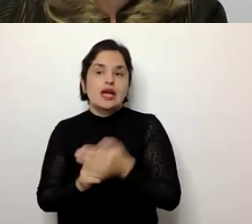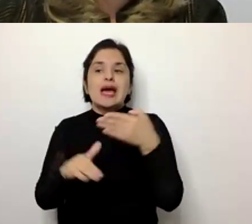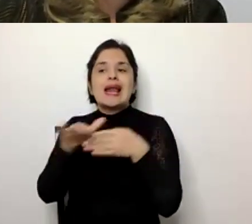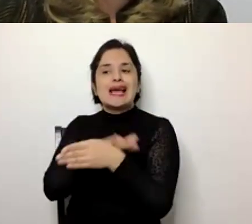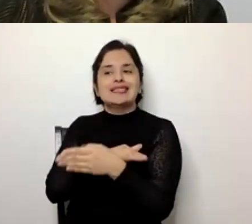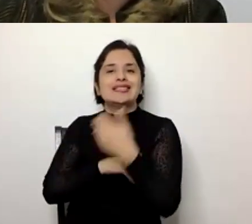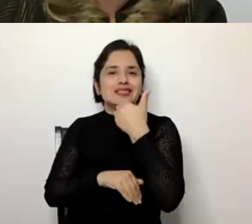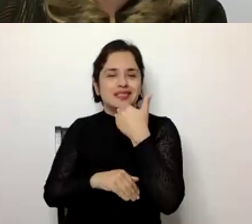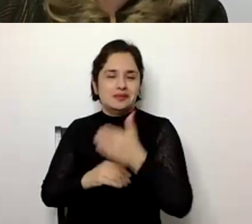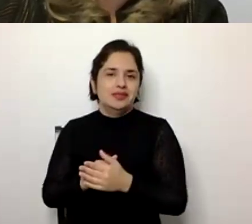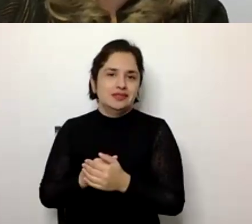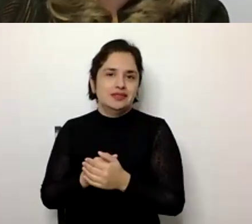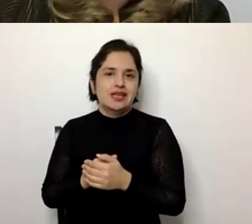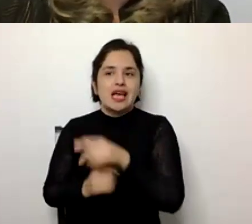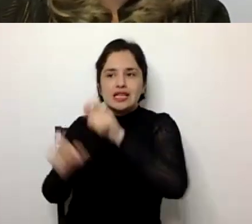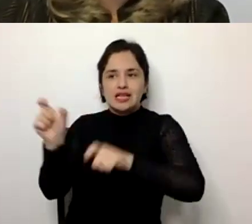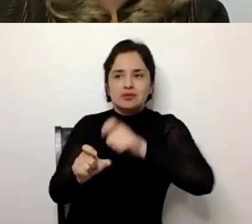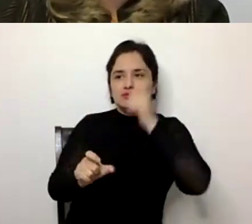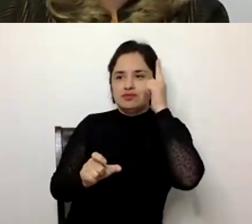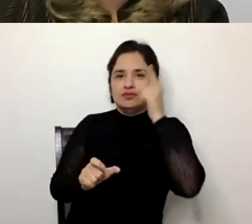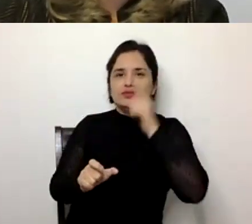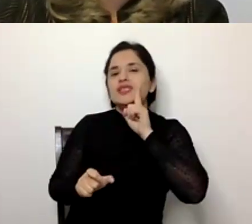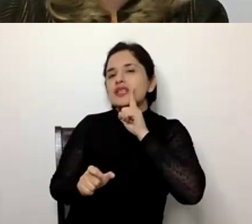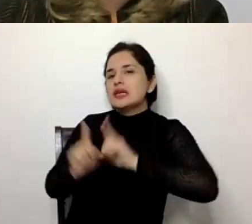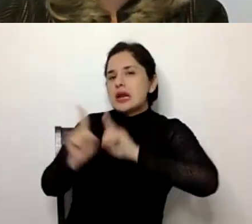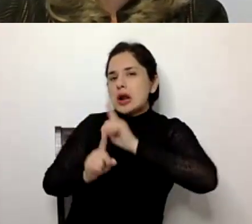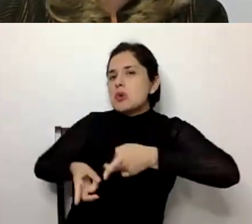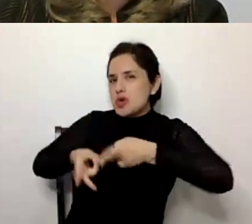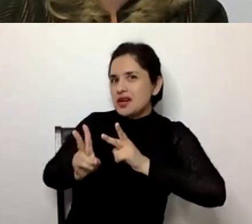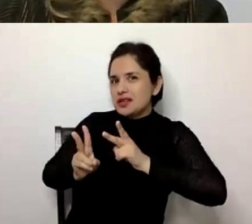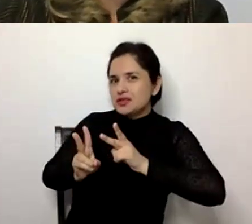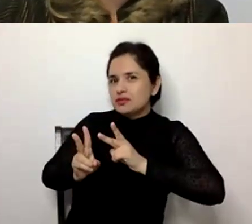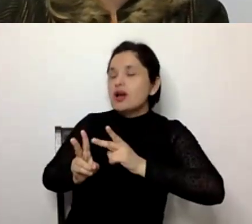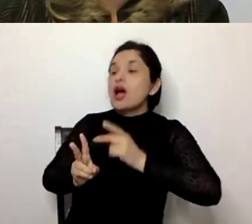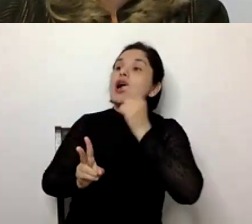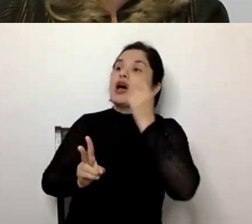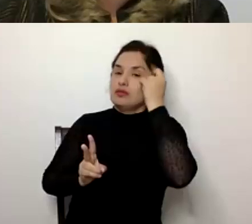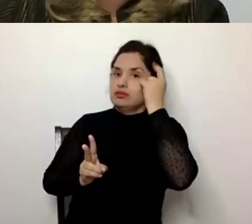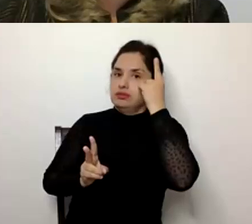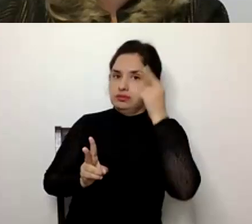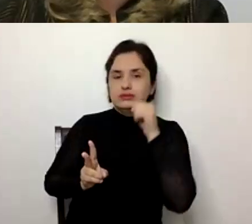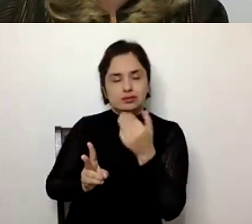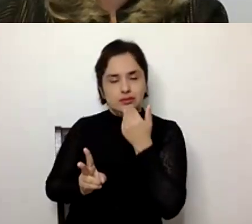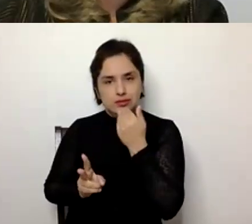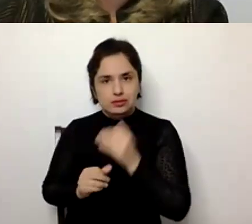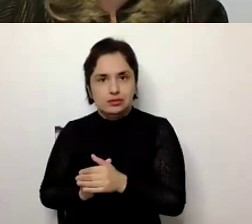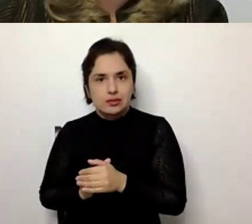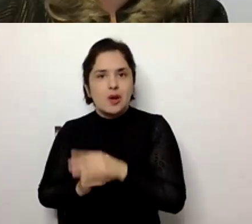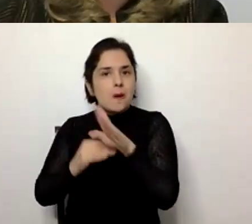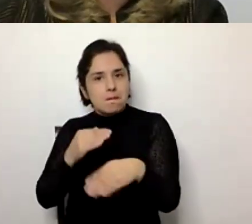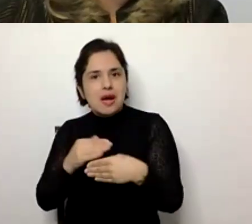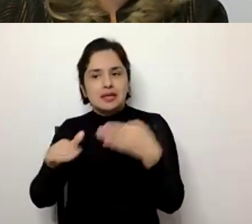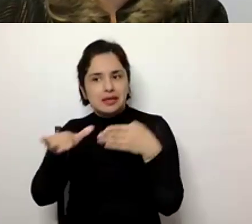justamente de esses sujeitos a entender que também têm certos direitos, já, e que de alguma forma também são parte e